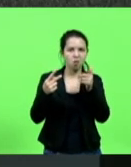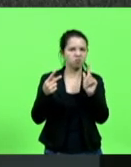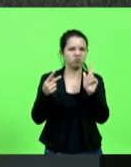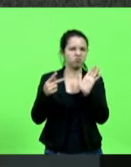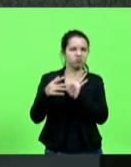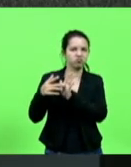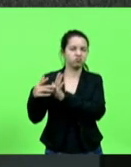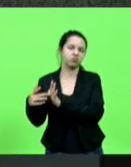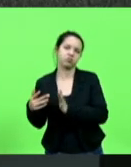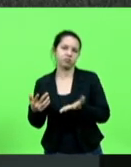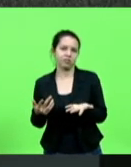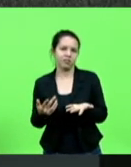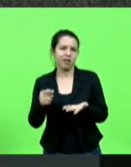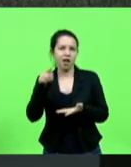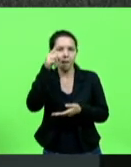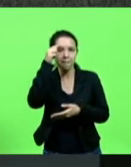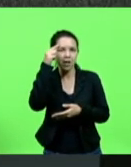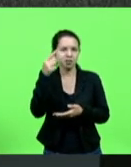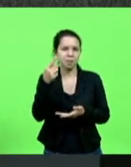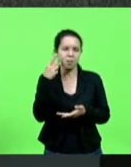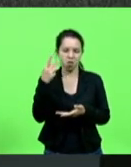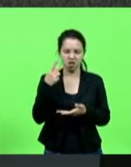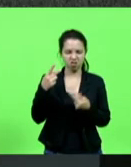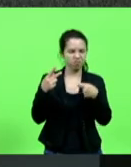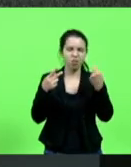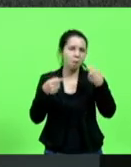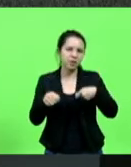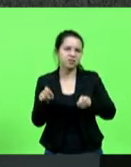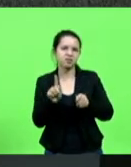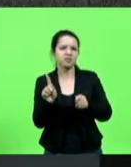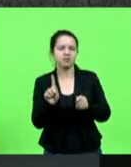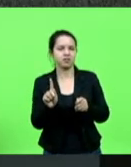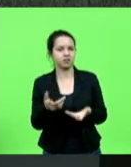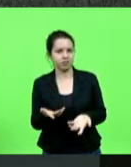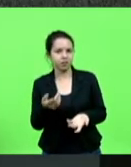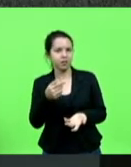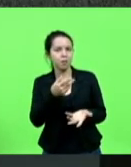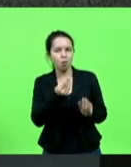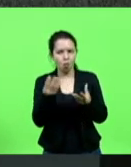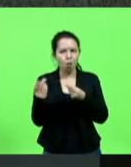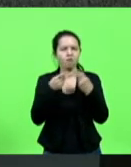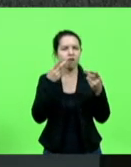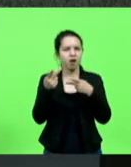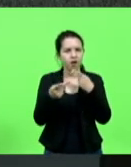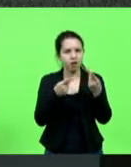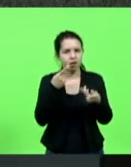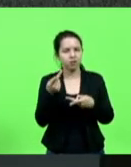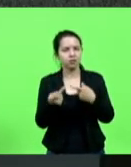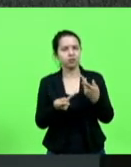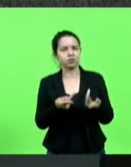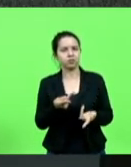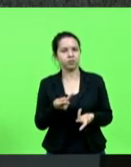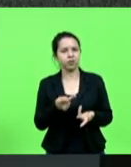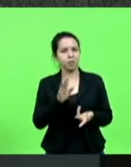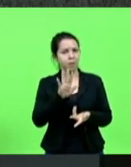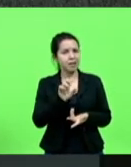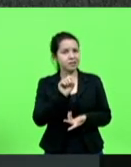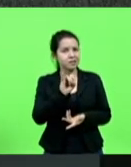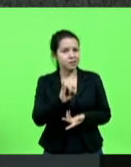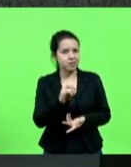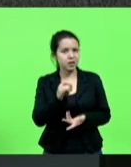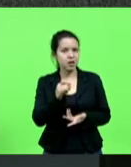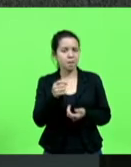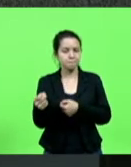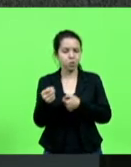que a política era desnecessária, isso muitas pessoas falaram. Ora, se nós não tivermos o poder público, não